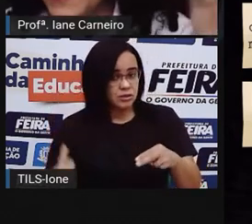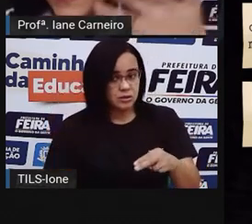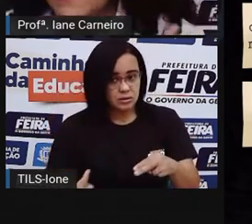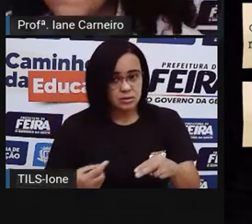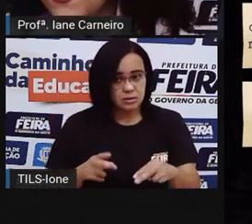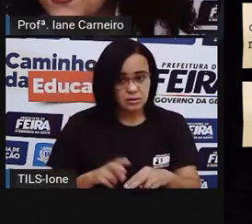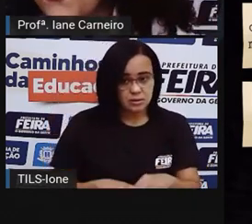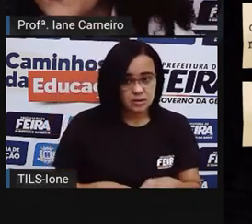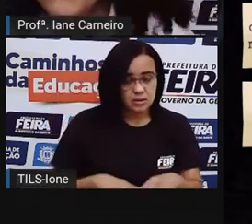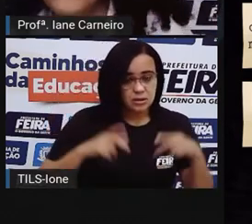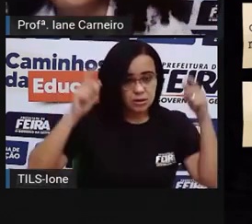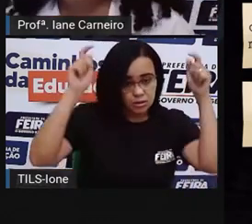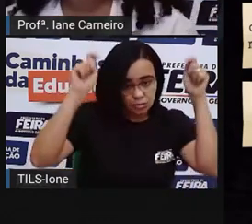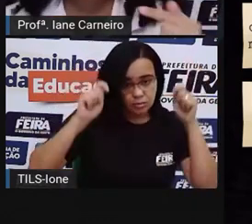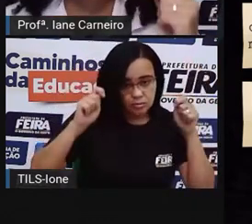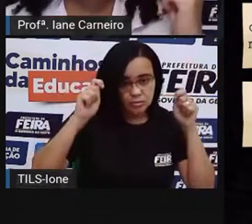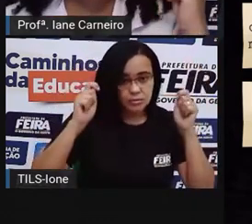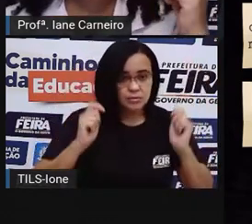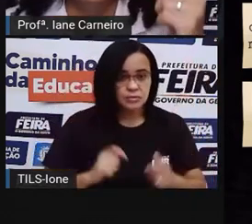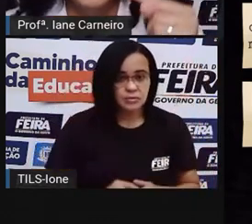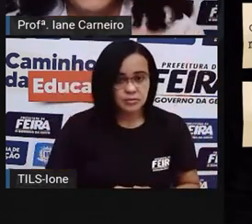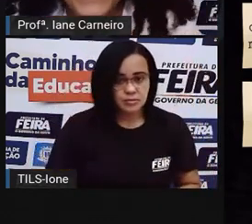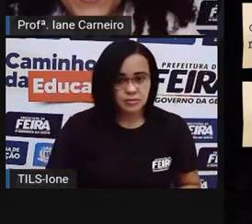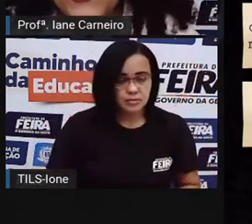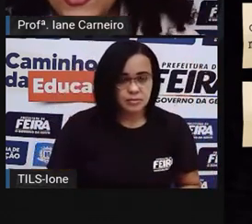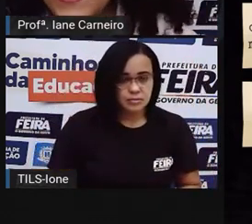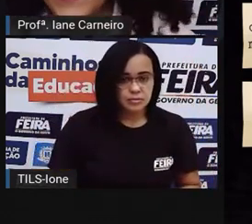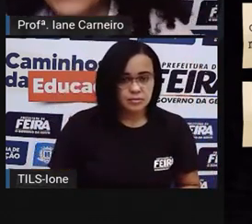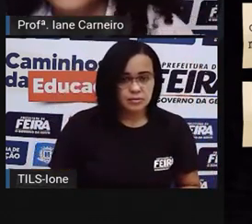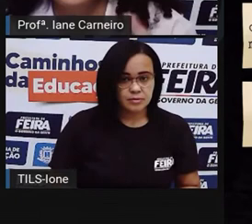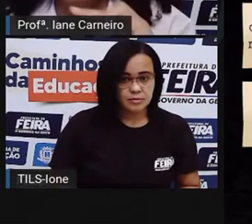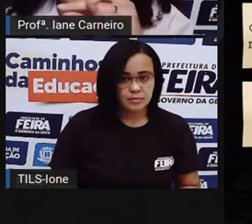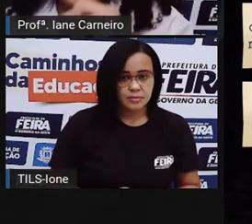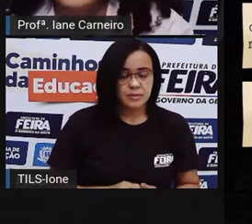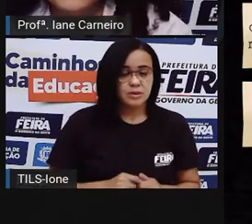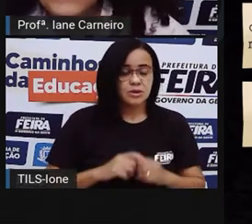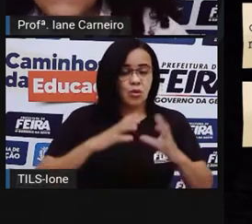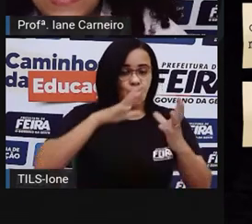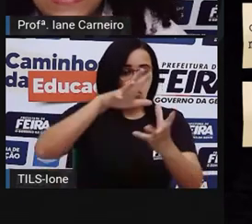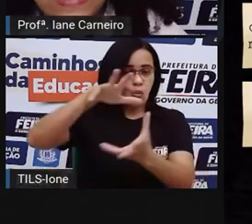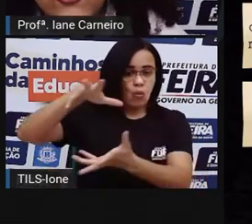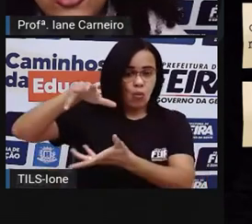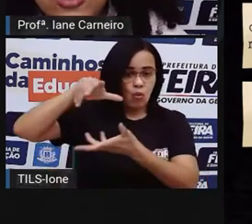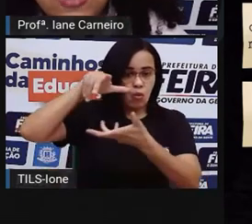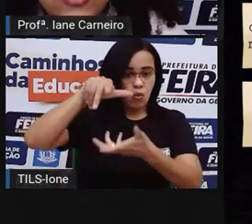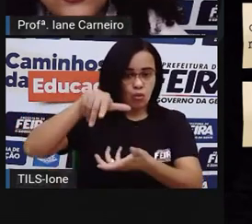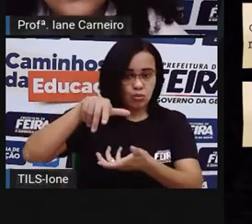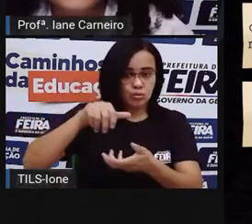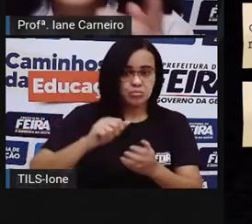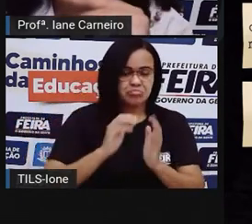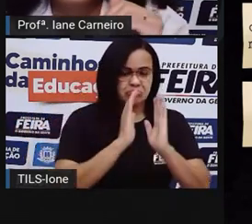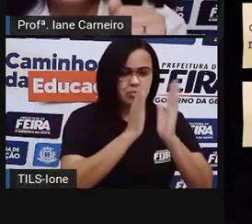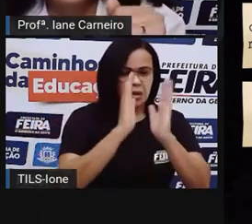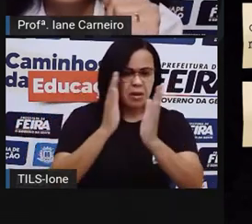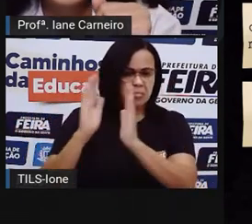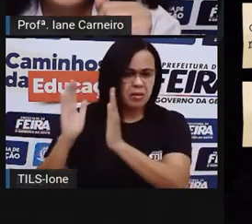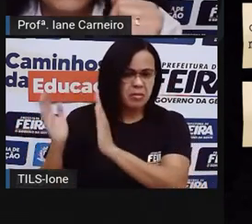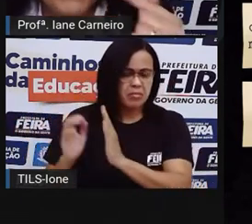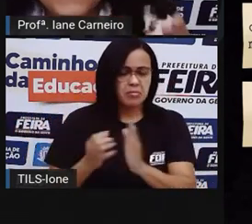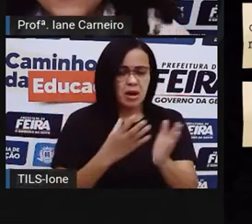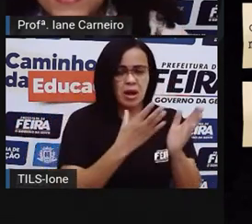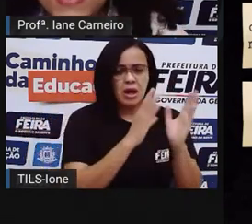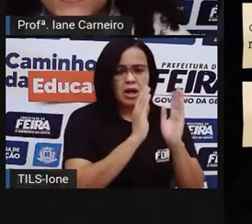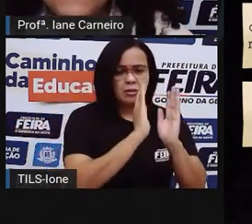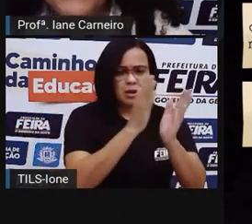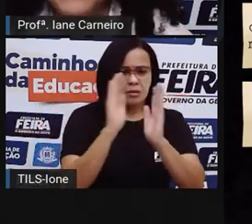a boina, né? Cabelo ruivo. A gente vê um globo terrestre, né? Vários livros ali na estante. Também nós vimos a